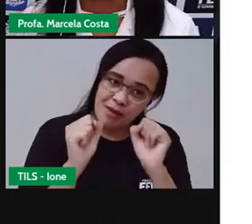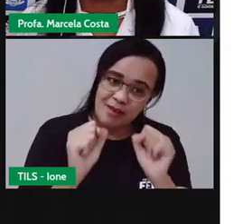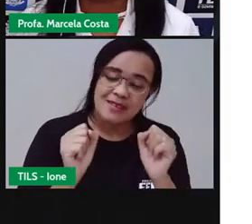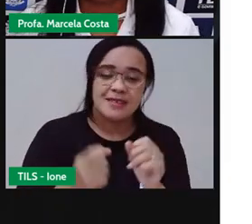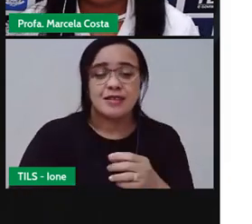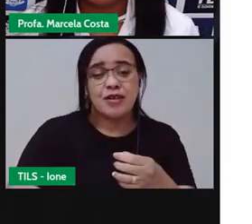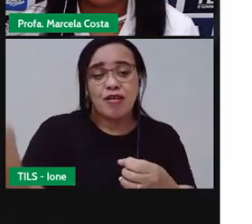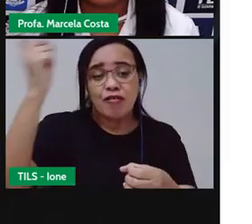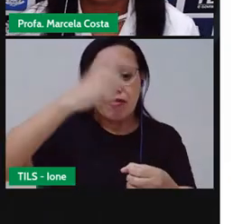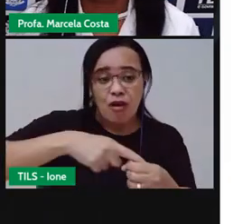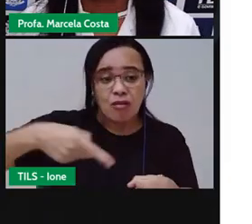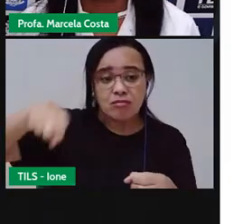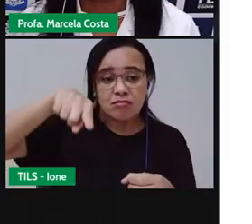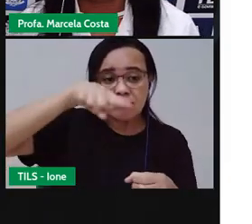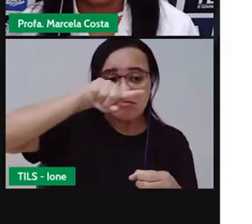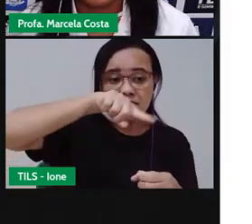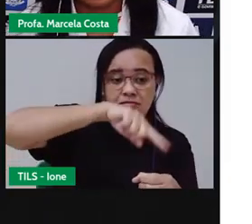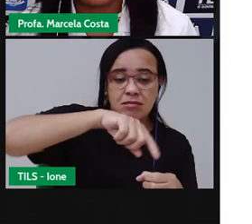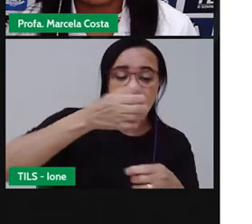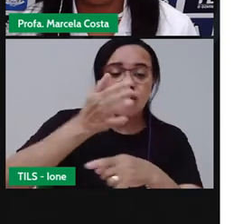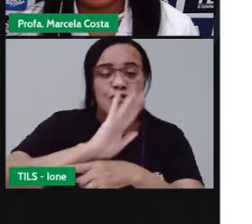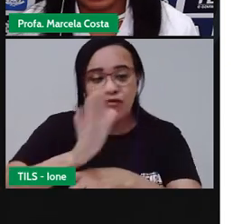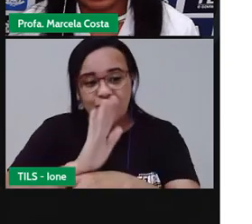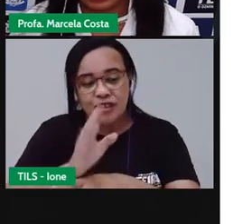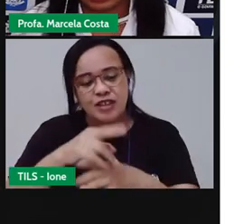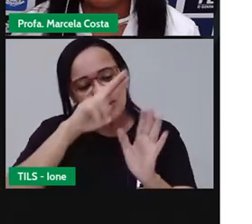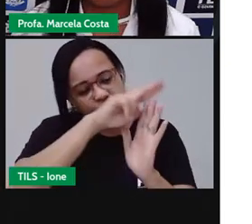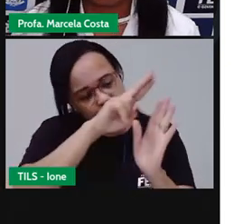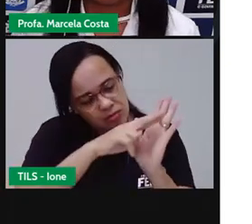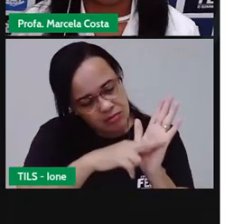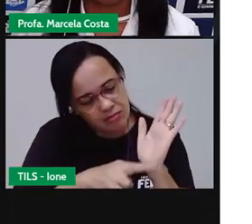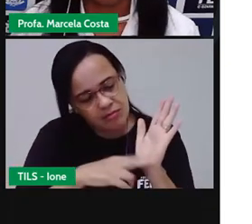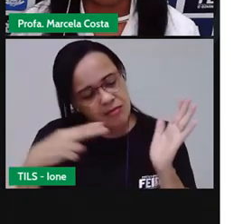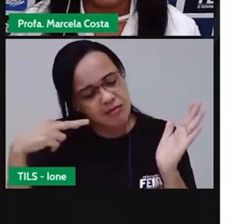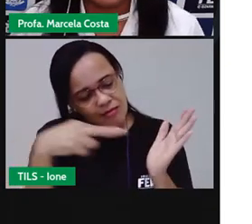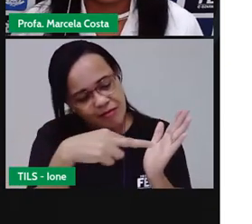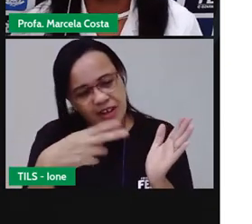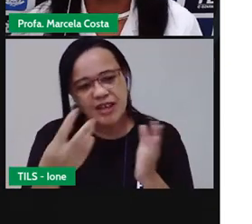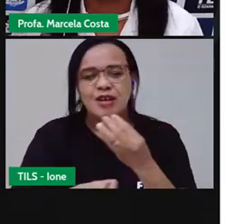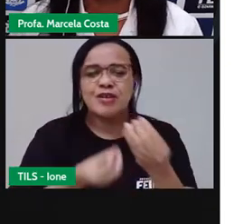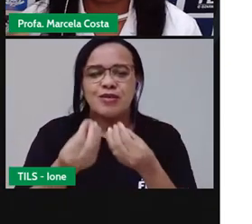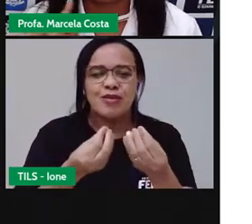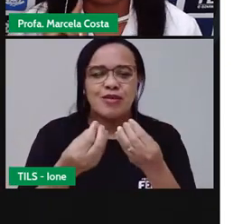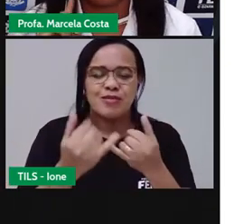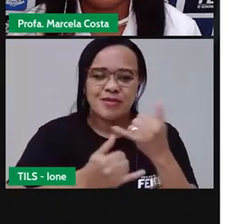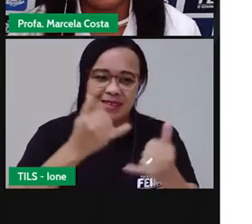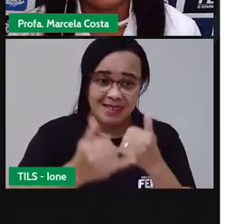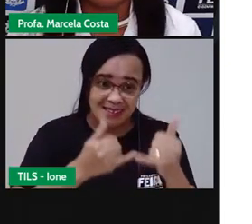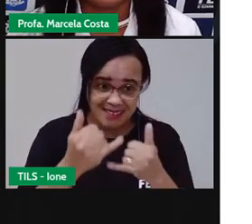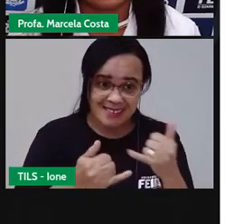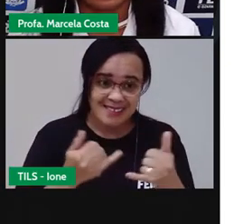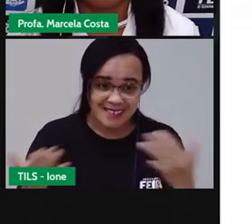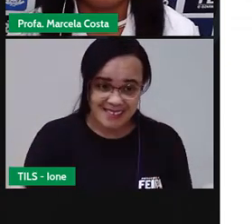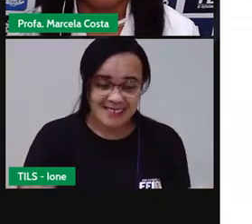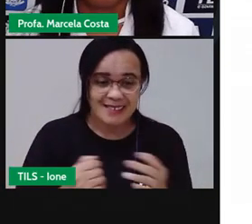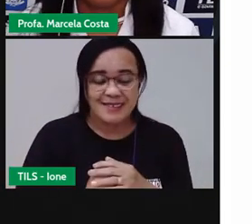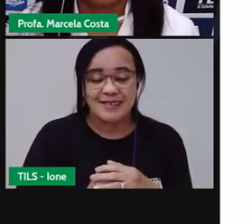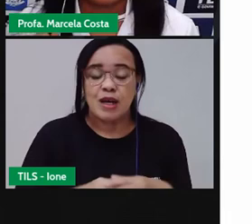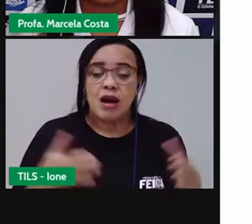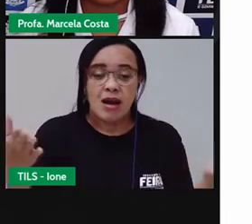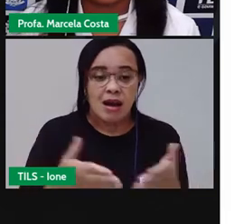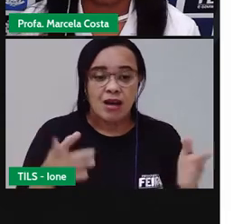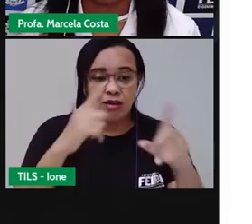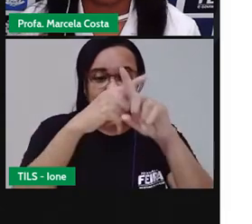vídeo e acompanhar a leitura das regras da brincadeira. Agora eu tenho um desafio para você. aí,